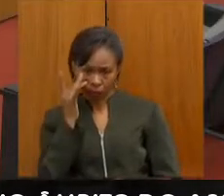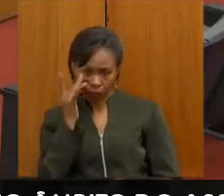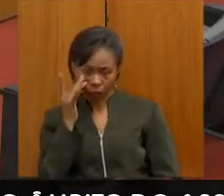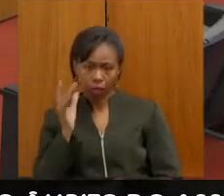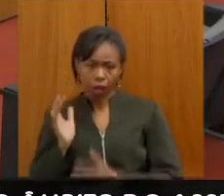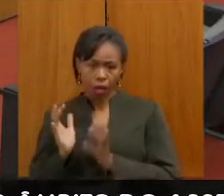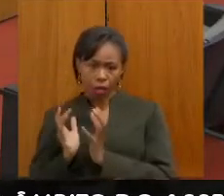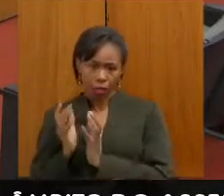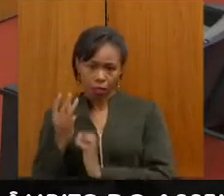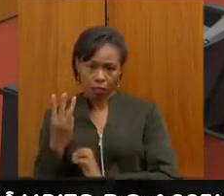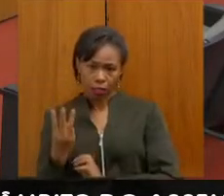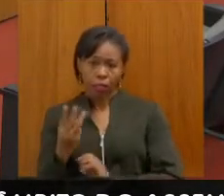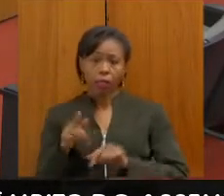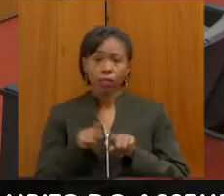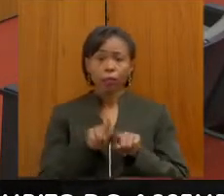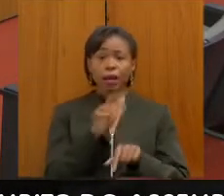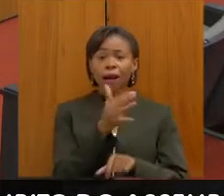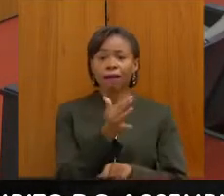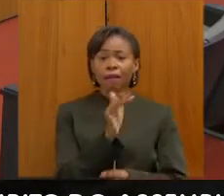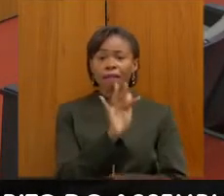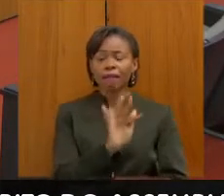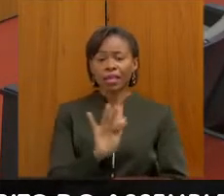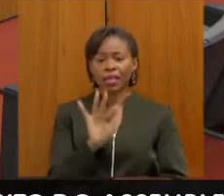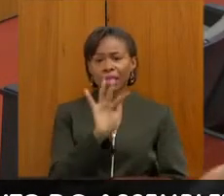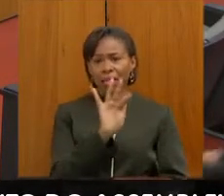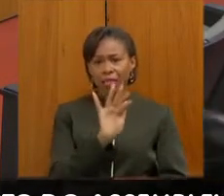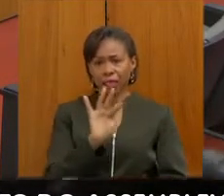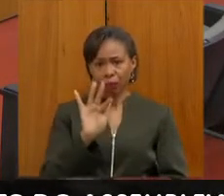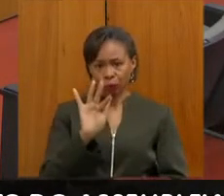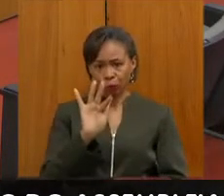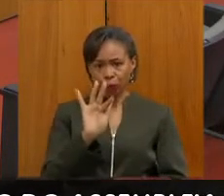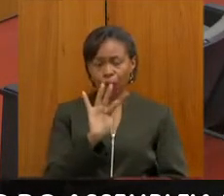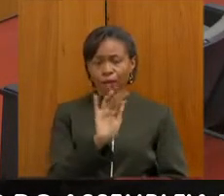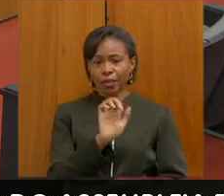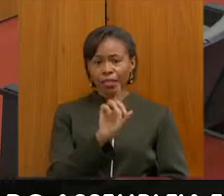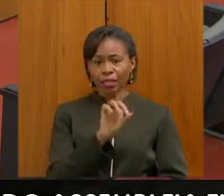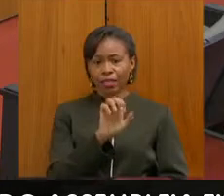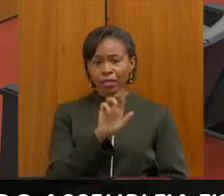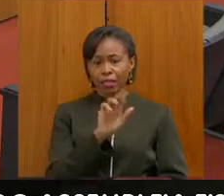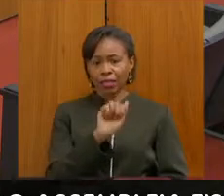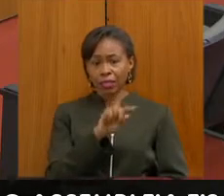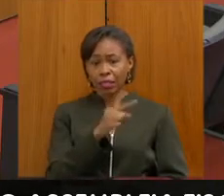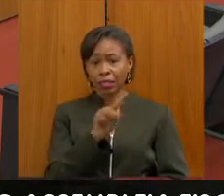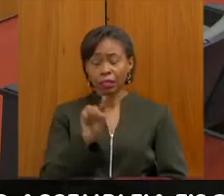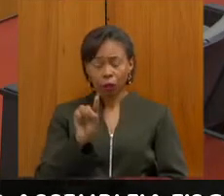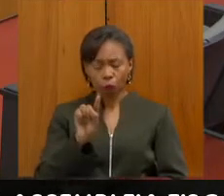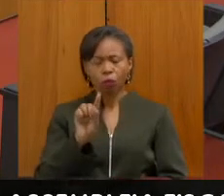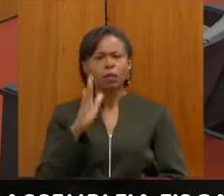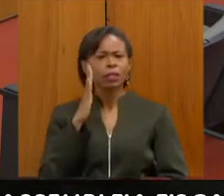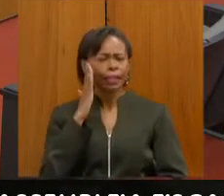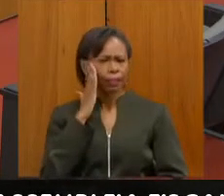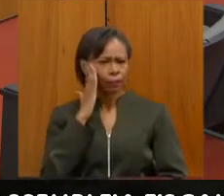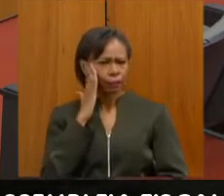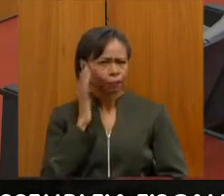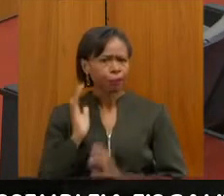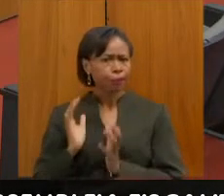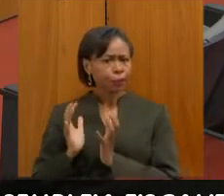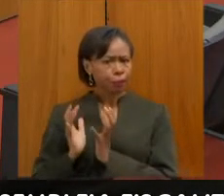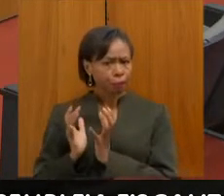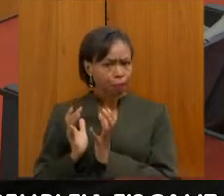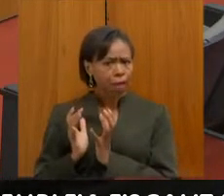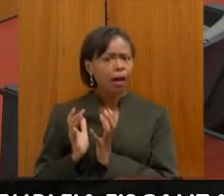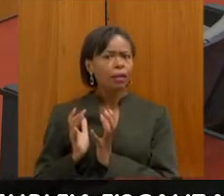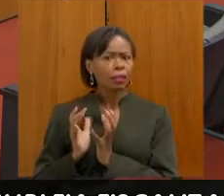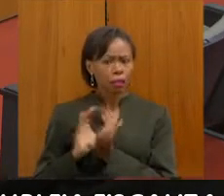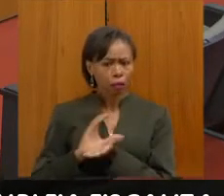nossa federação, e nós sabemos que as APAES investem na profissionalização. Todas as APAES, eu tive a